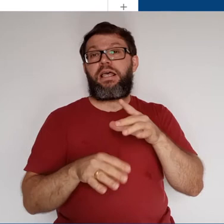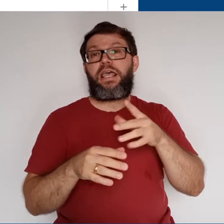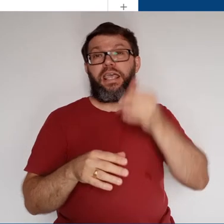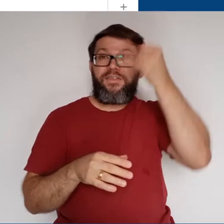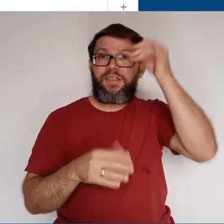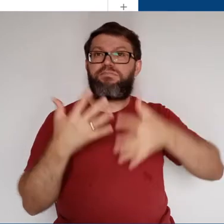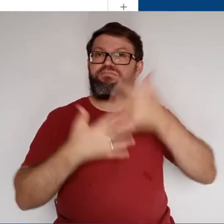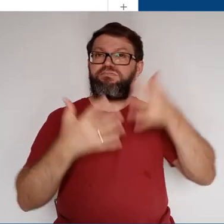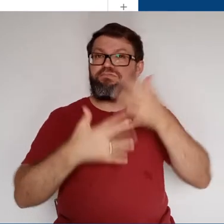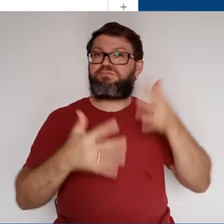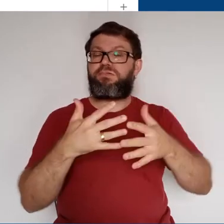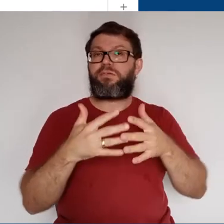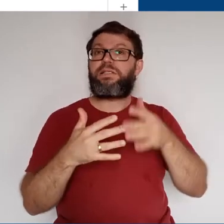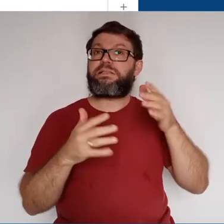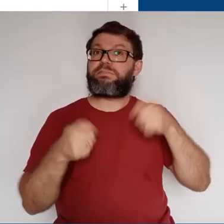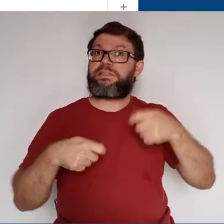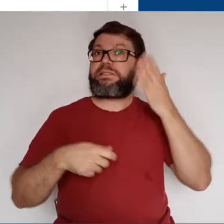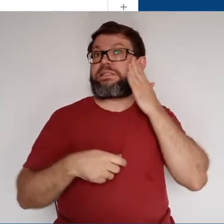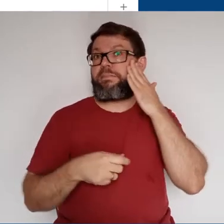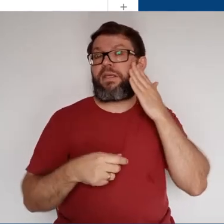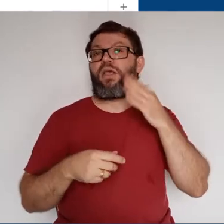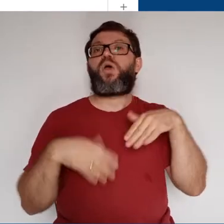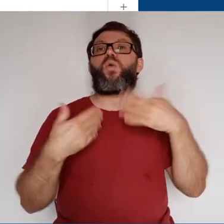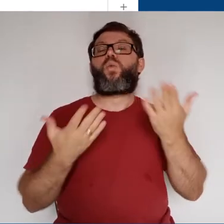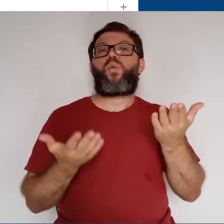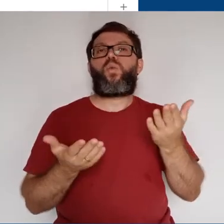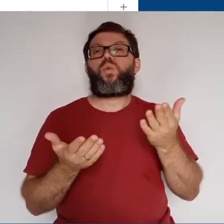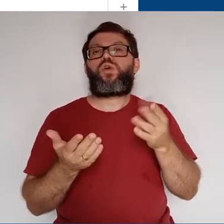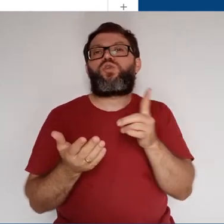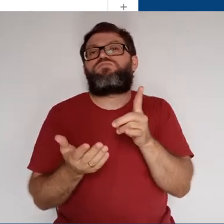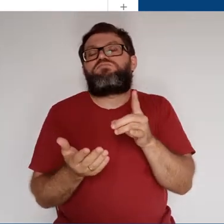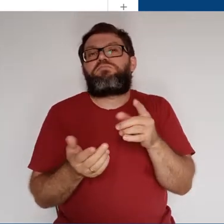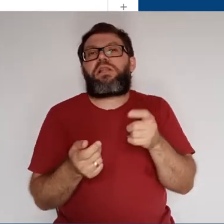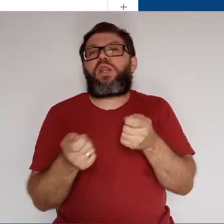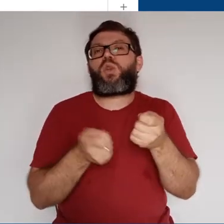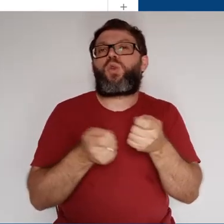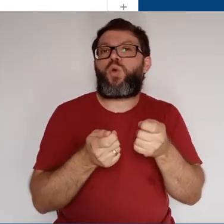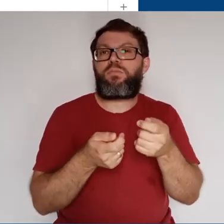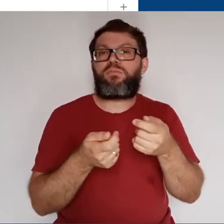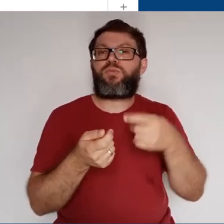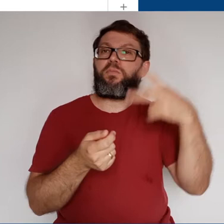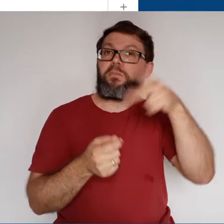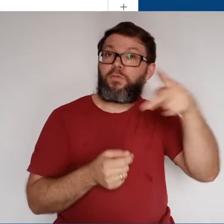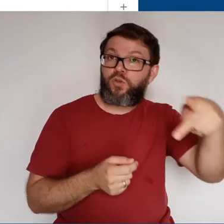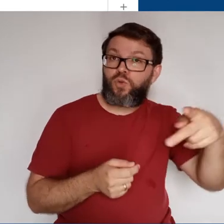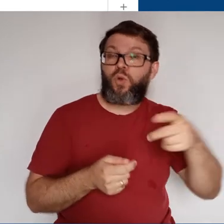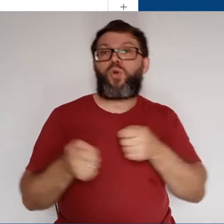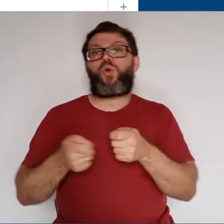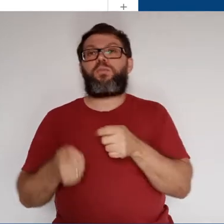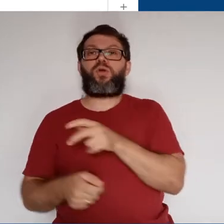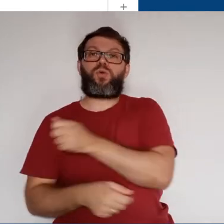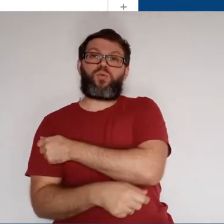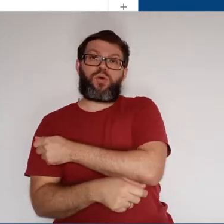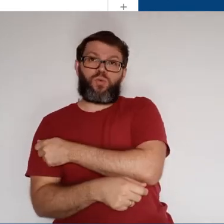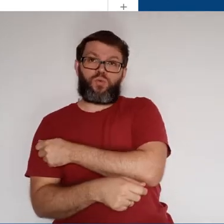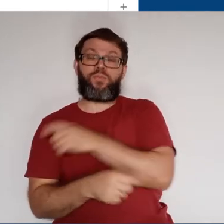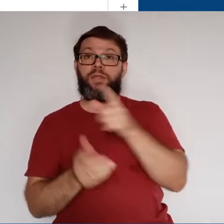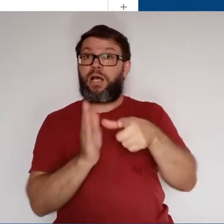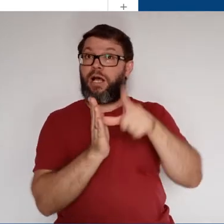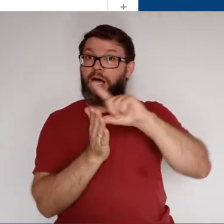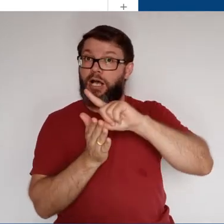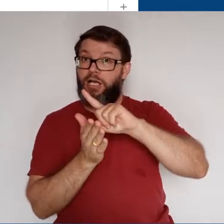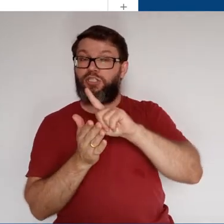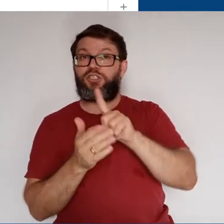conflitos, é importante saber quando o documento está no domínio do professor e quando ele está no seu domínio como aluno. Antes de